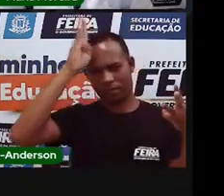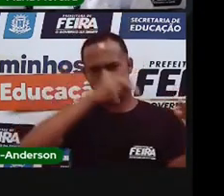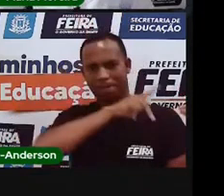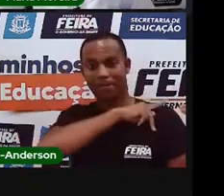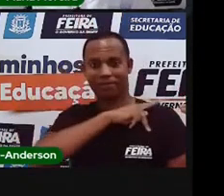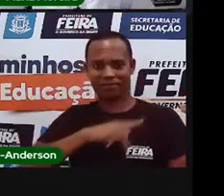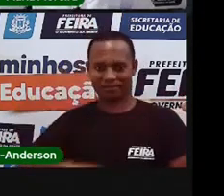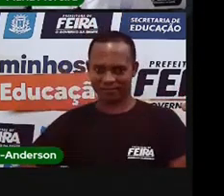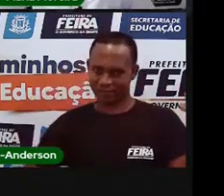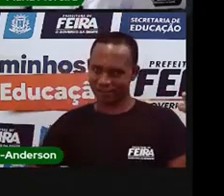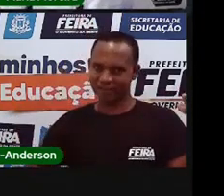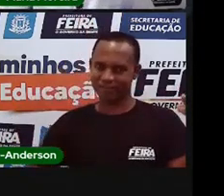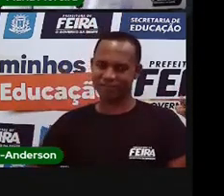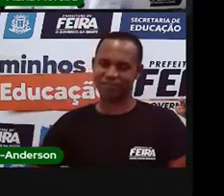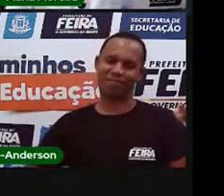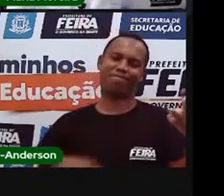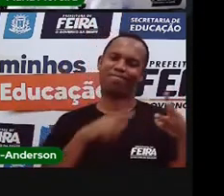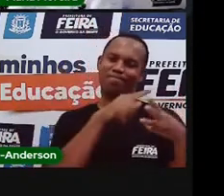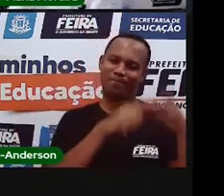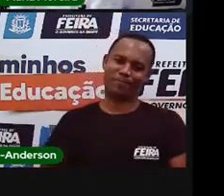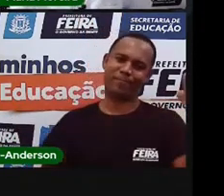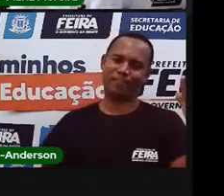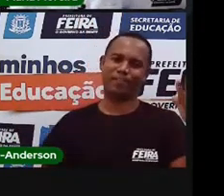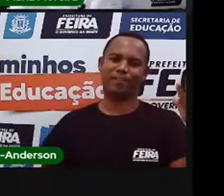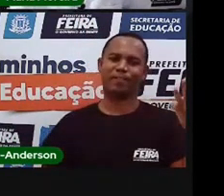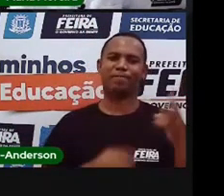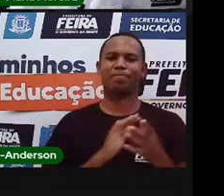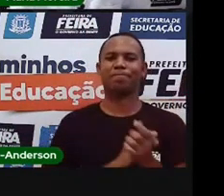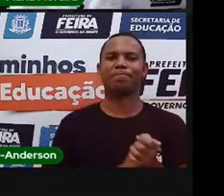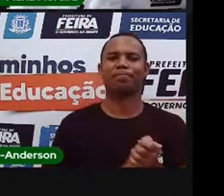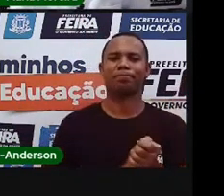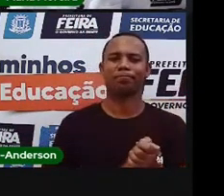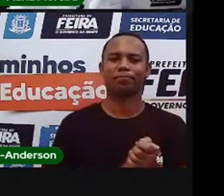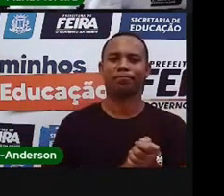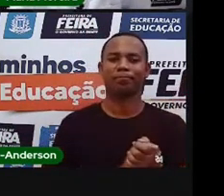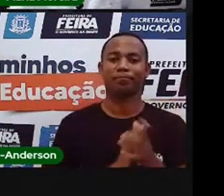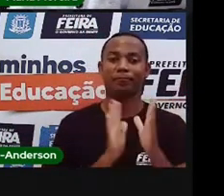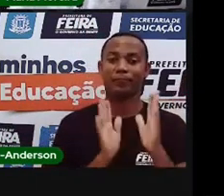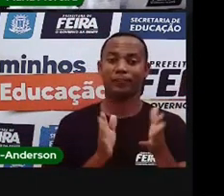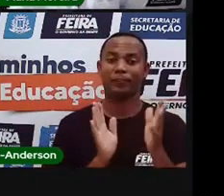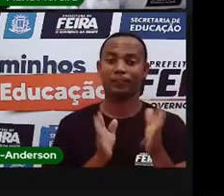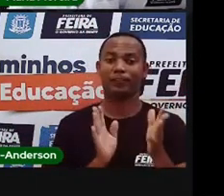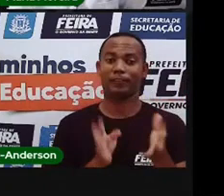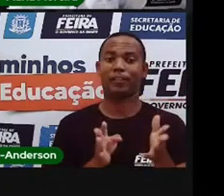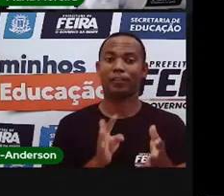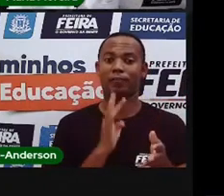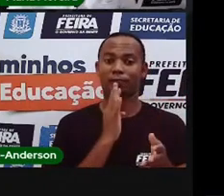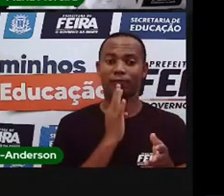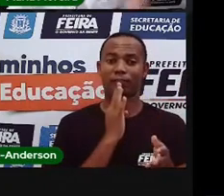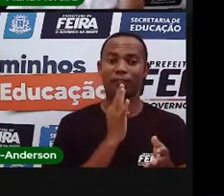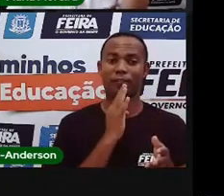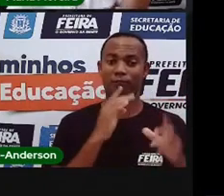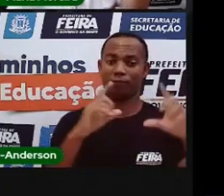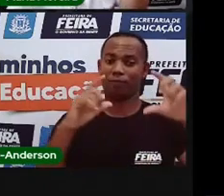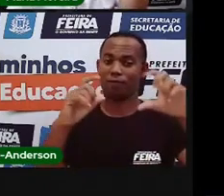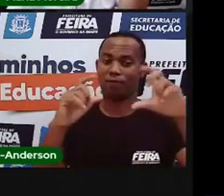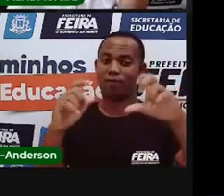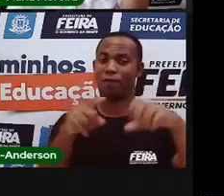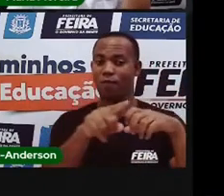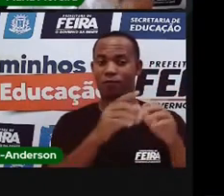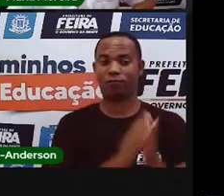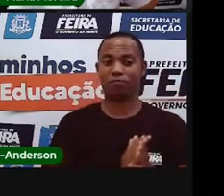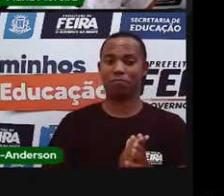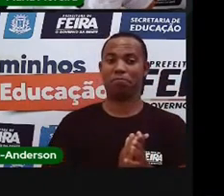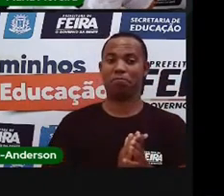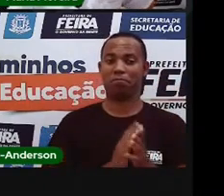Messias Bolsonaro. Vamos lá. Alguém já viu algumas dessas ilustres